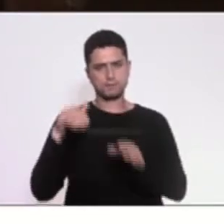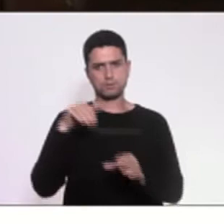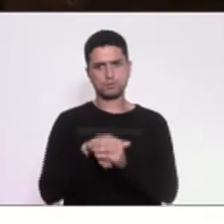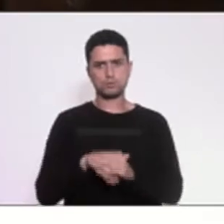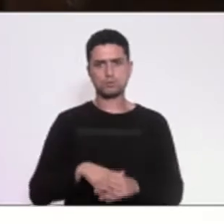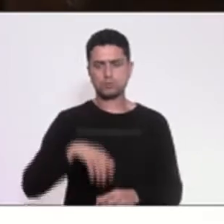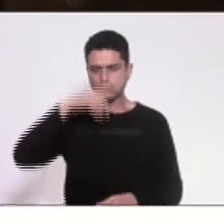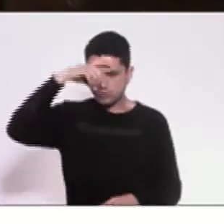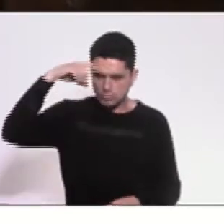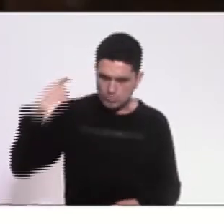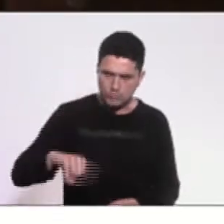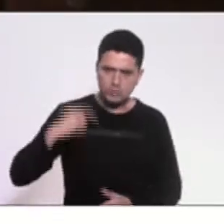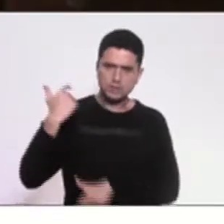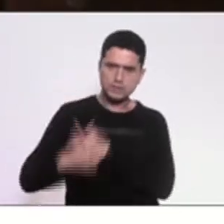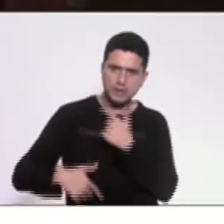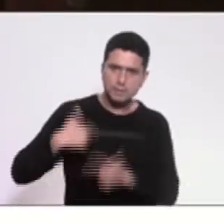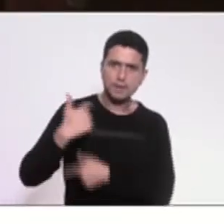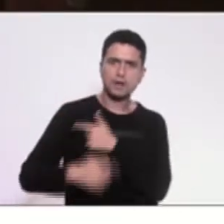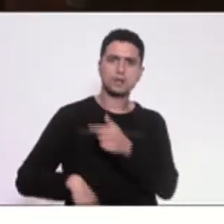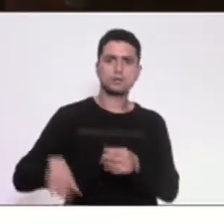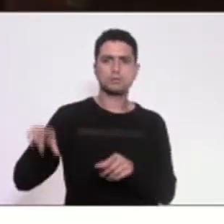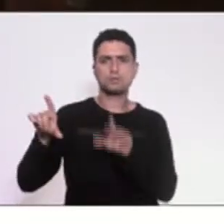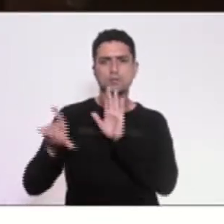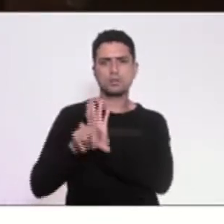árduo desse parlamento na legislatura passada,